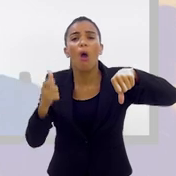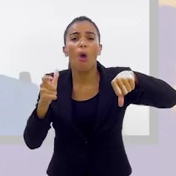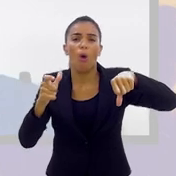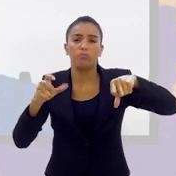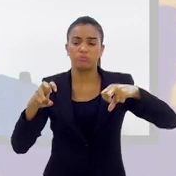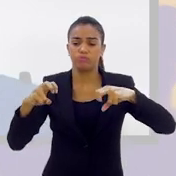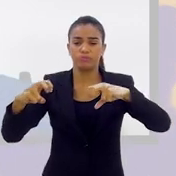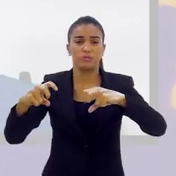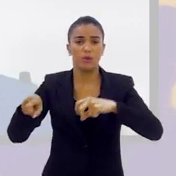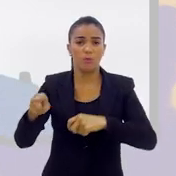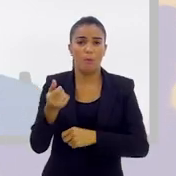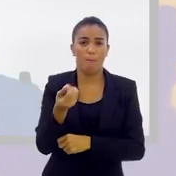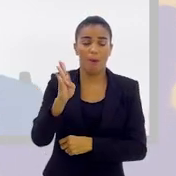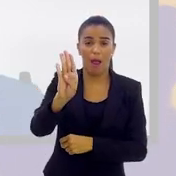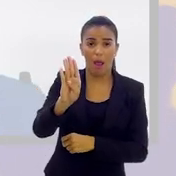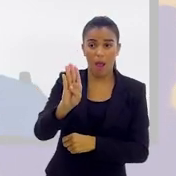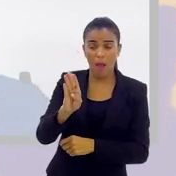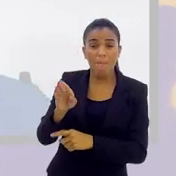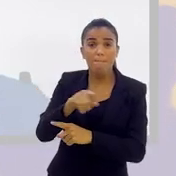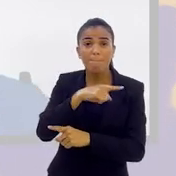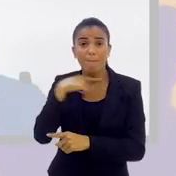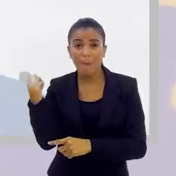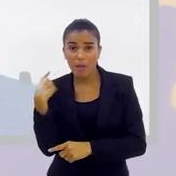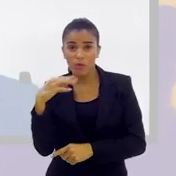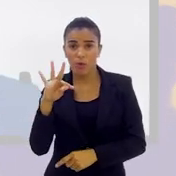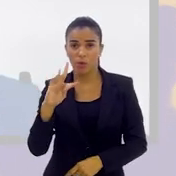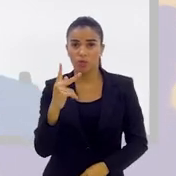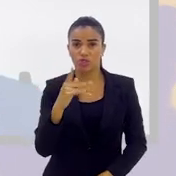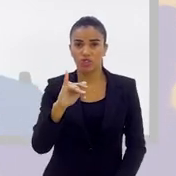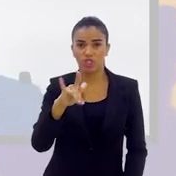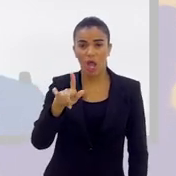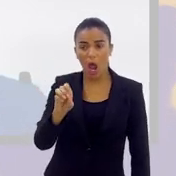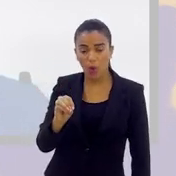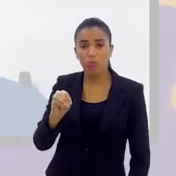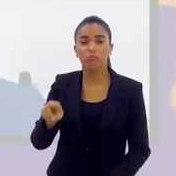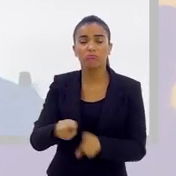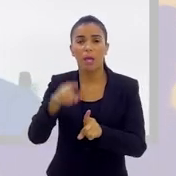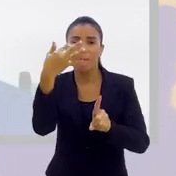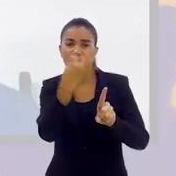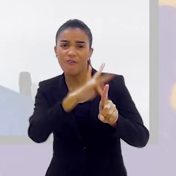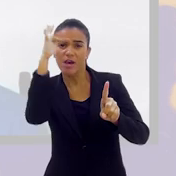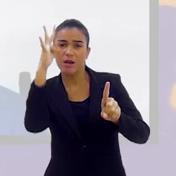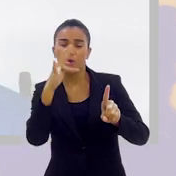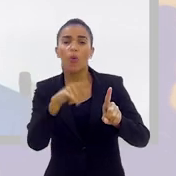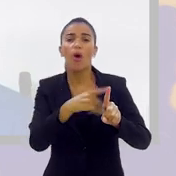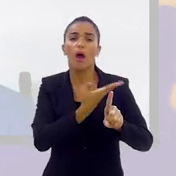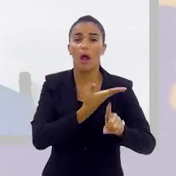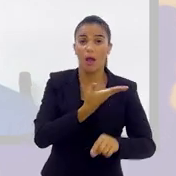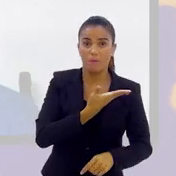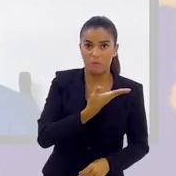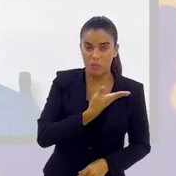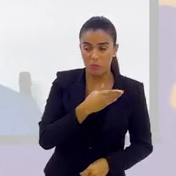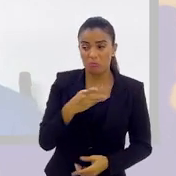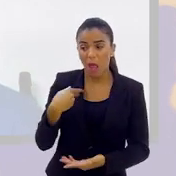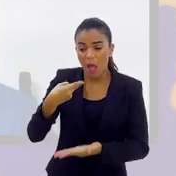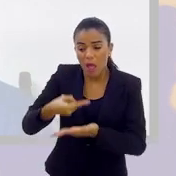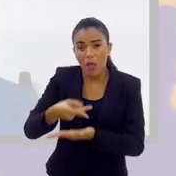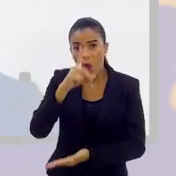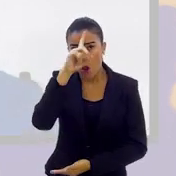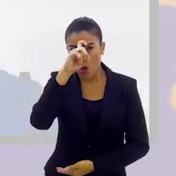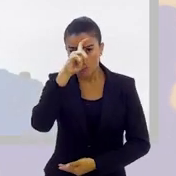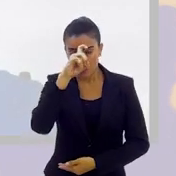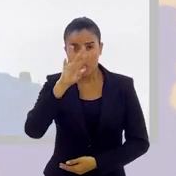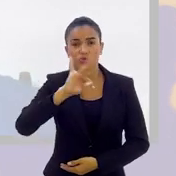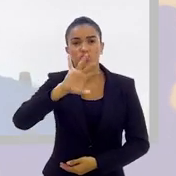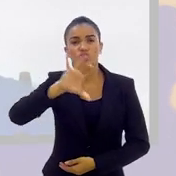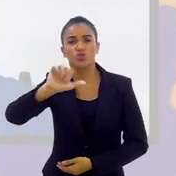pizzaria, matou o Tiago, feriu o amigo dele, que está internado num hospital ali